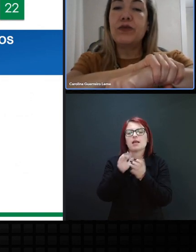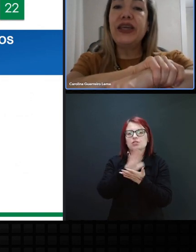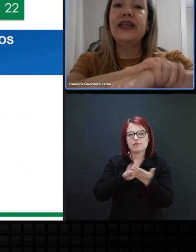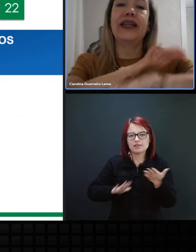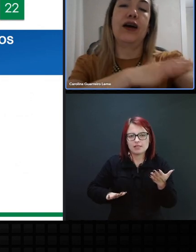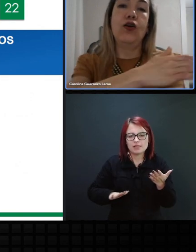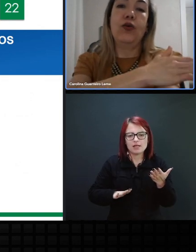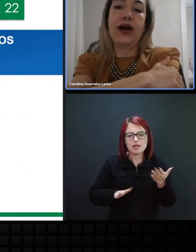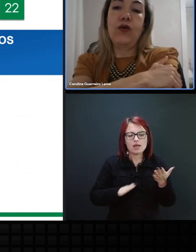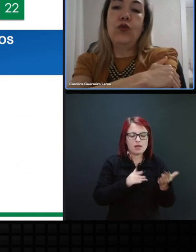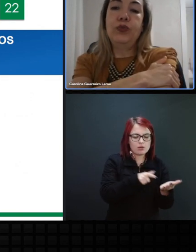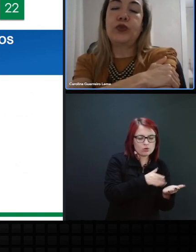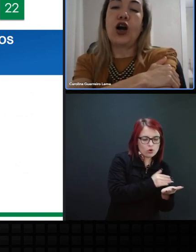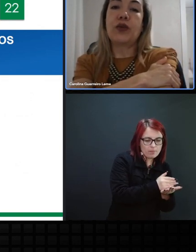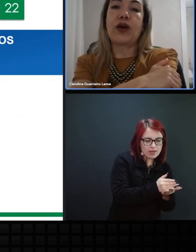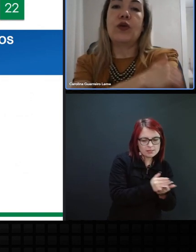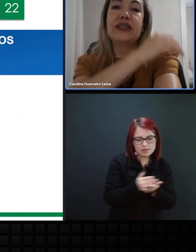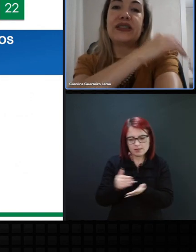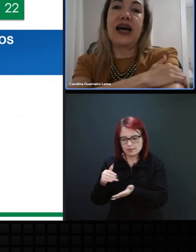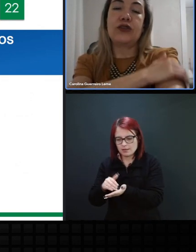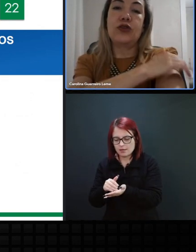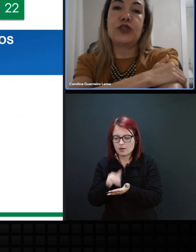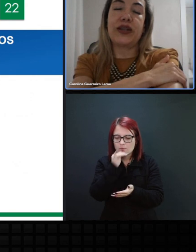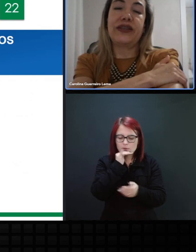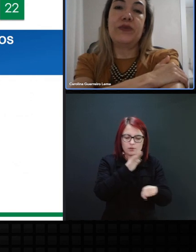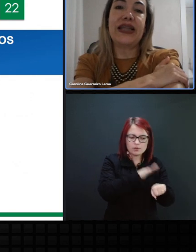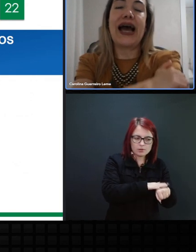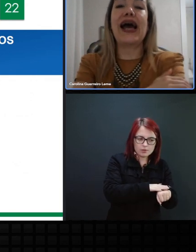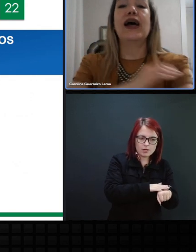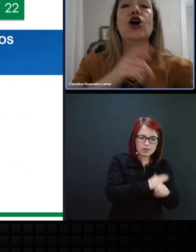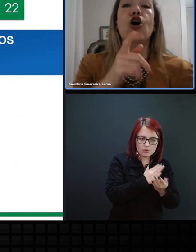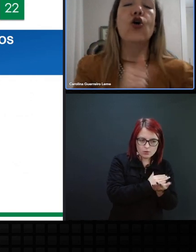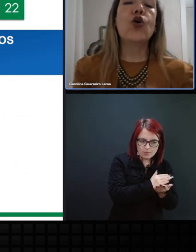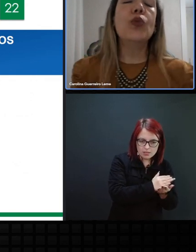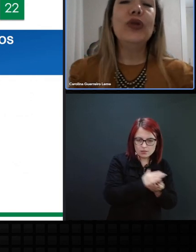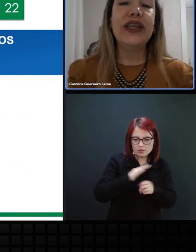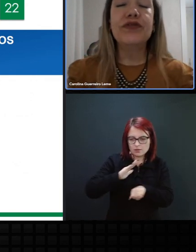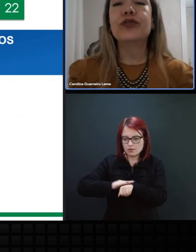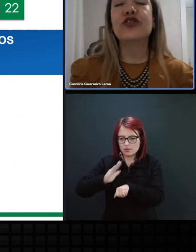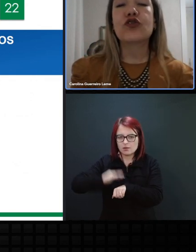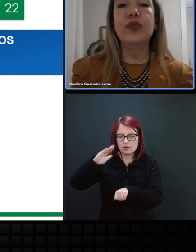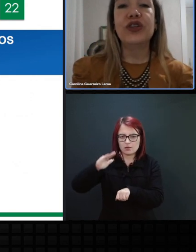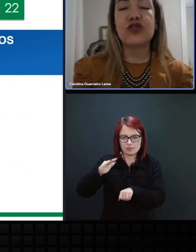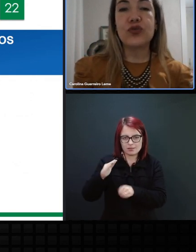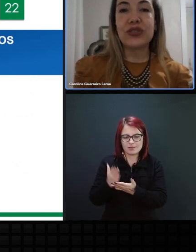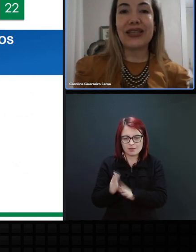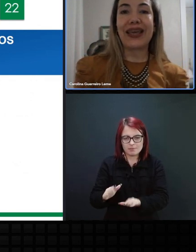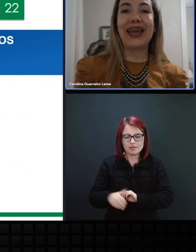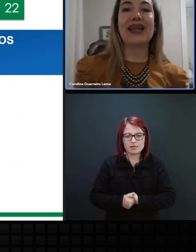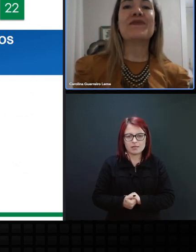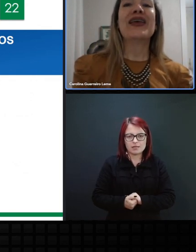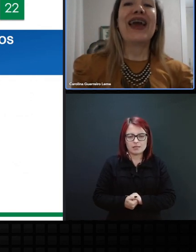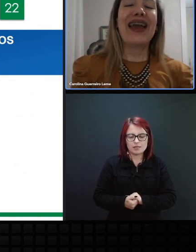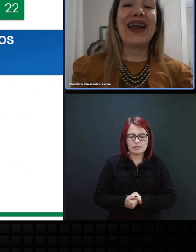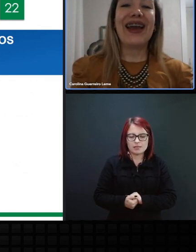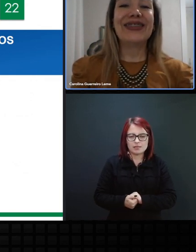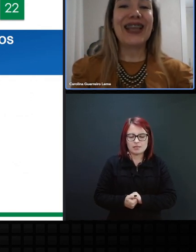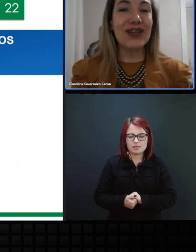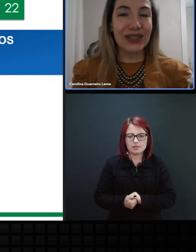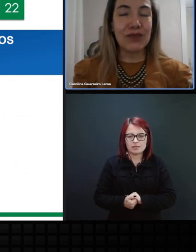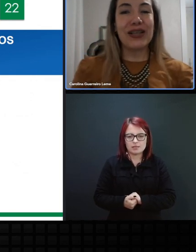aqui termina, ou um toque para começar, dois para terminar, ou como o livro Descobrir no Assumo de Cegueira,